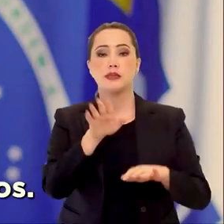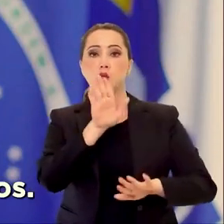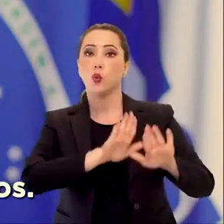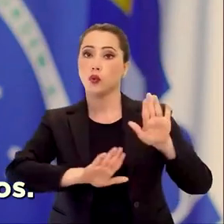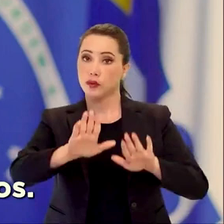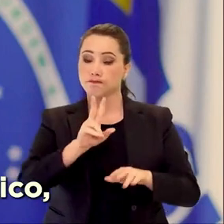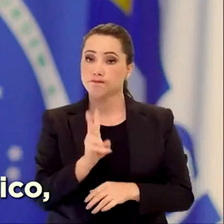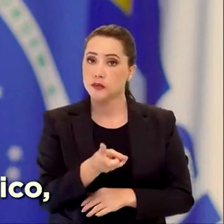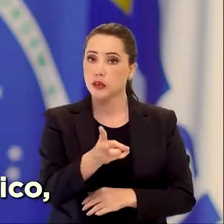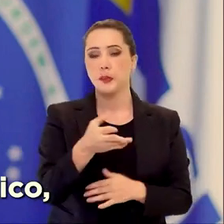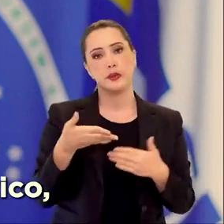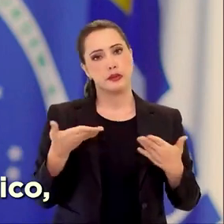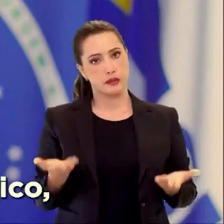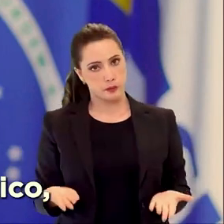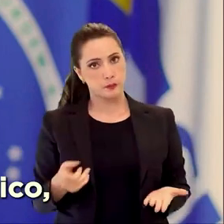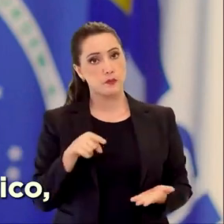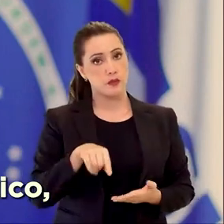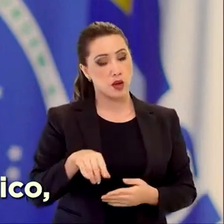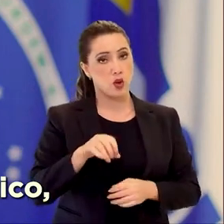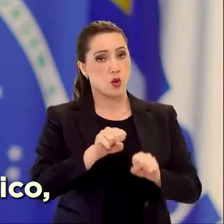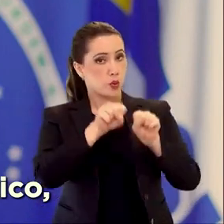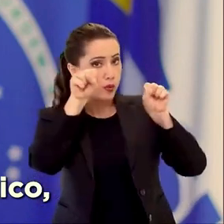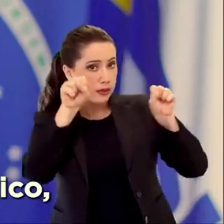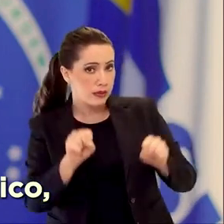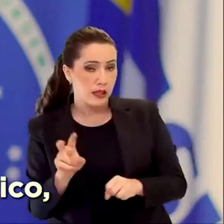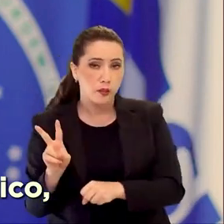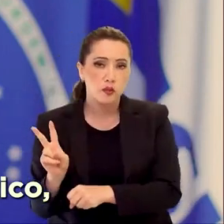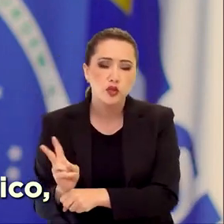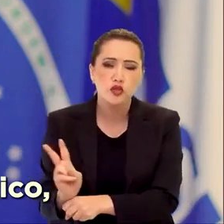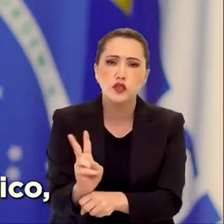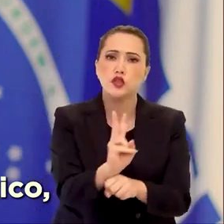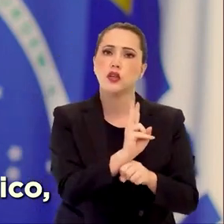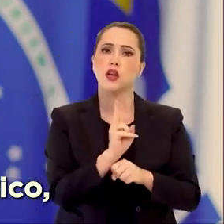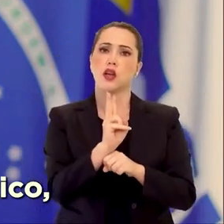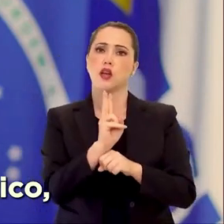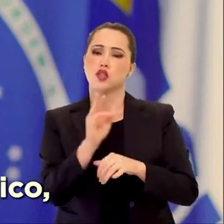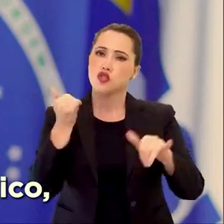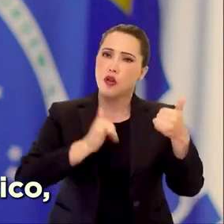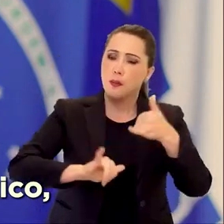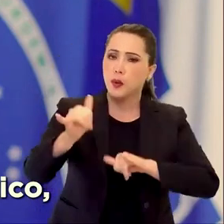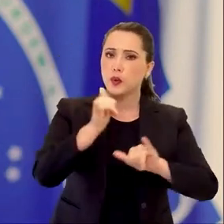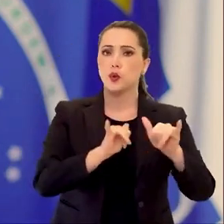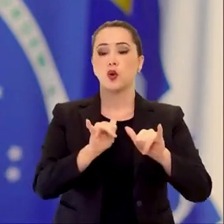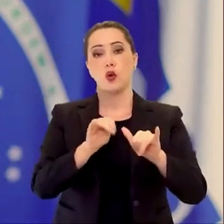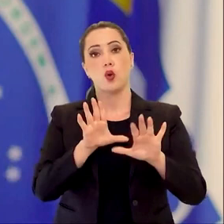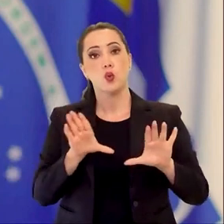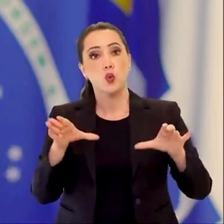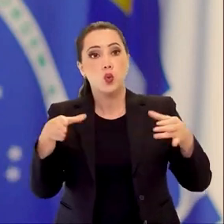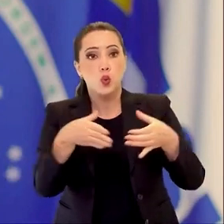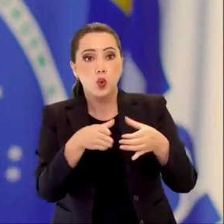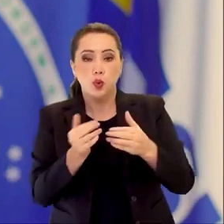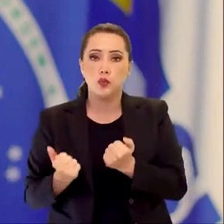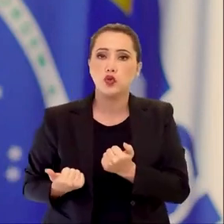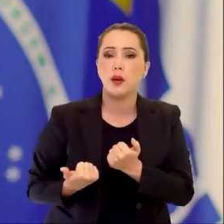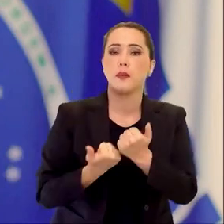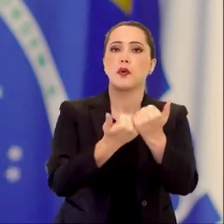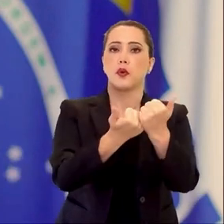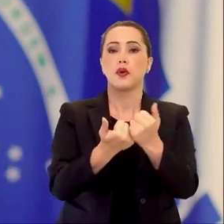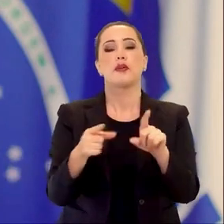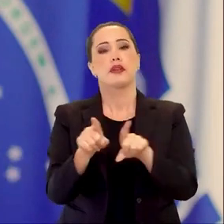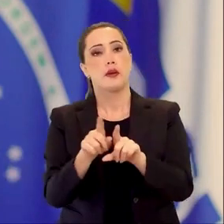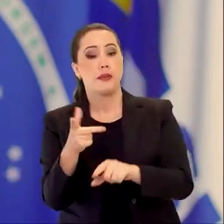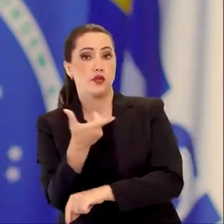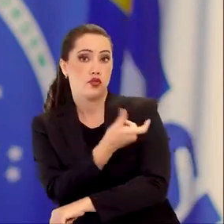cuidados. Portanto, sistemas de vigilância, diagnóstico, redes de assistência e